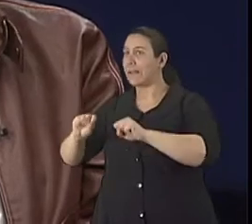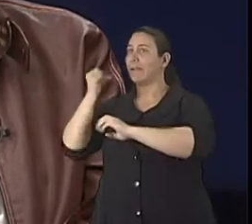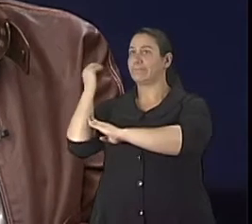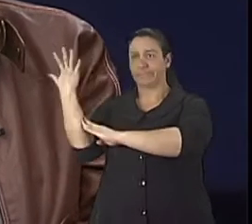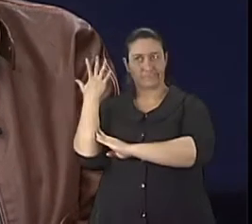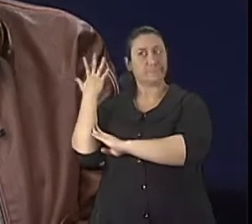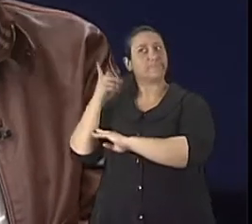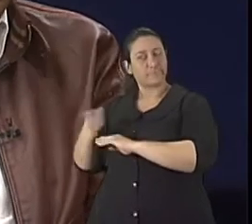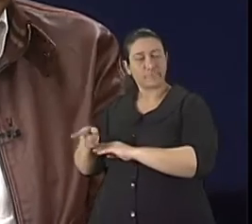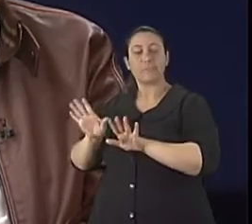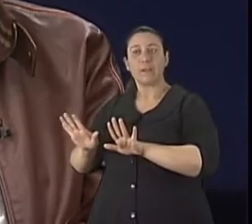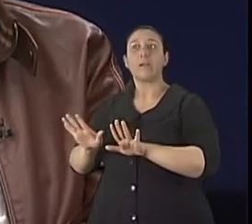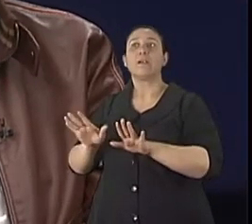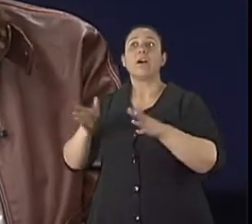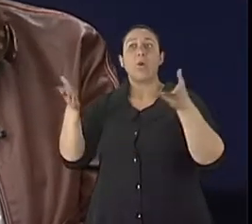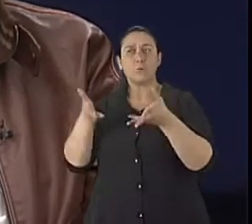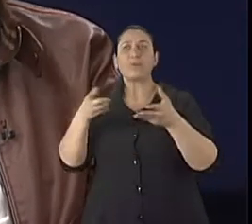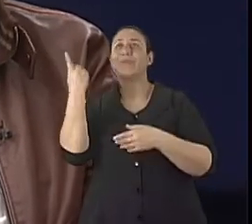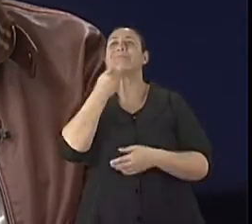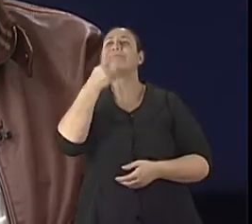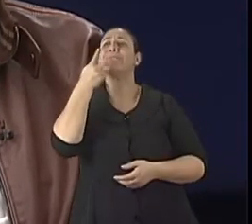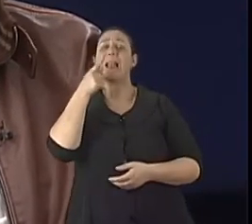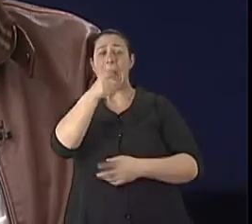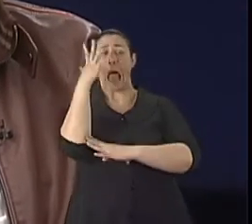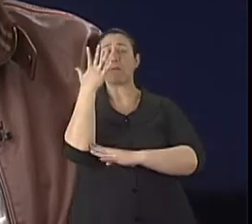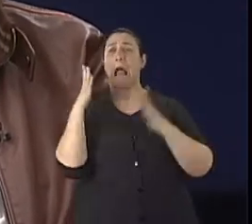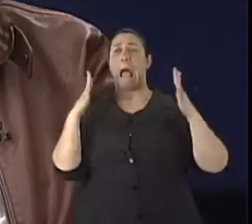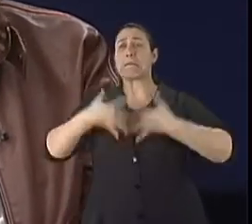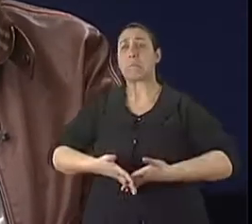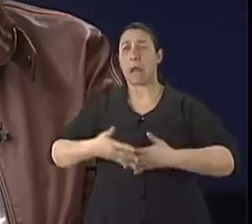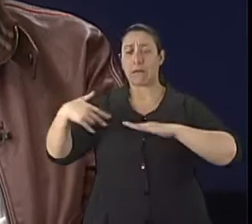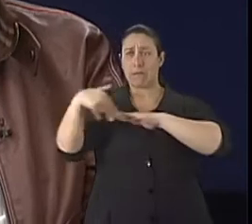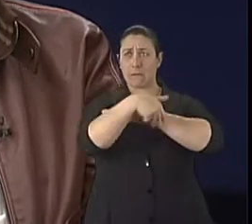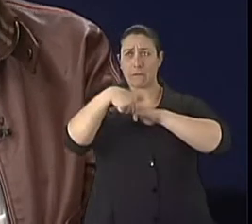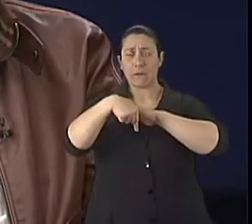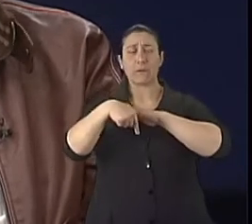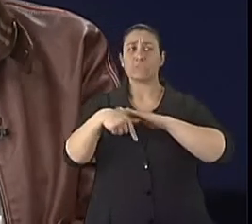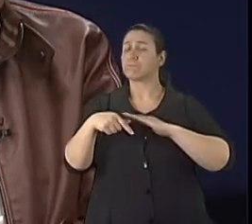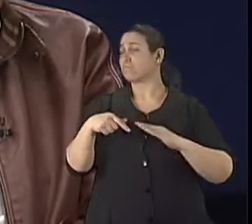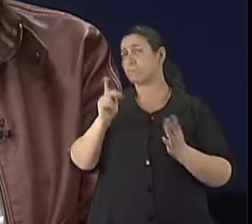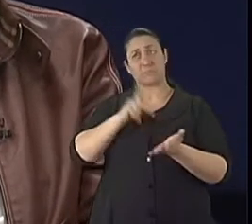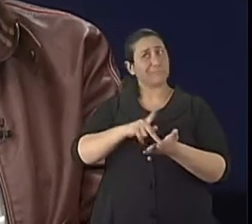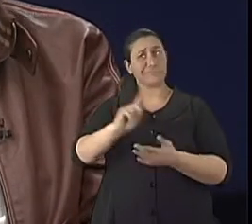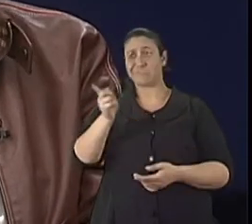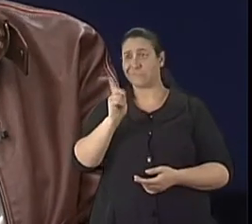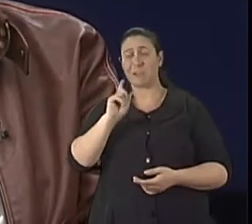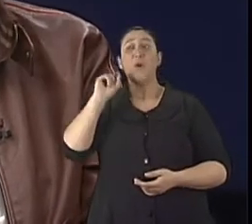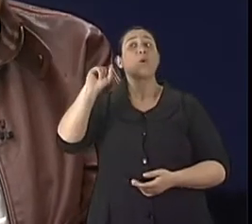Hoje o tema é a calçada, a árvore não atrapalha a calçada. A calçada, geralmente, que